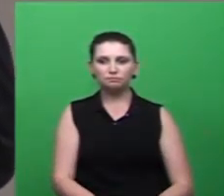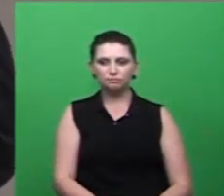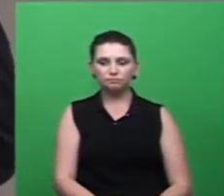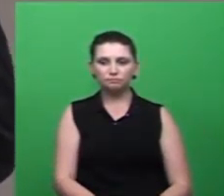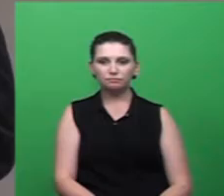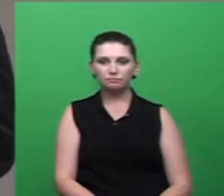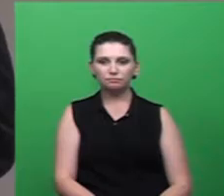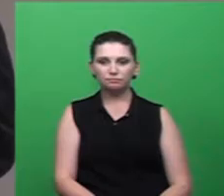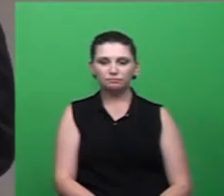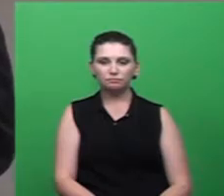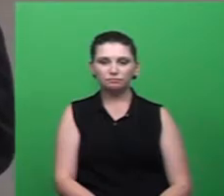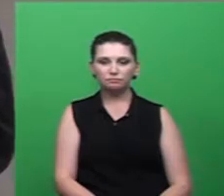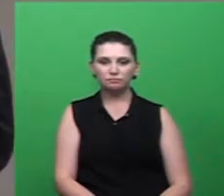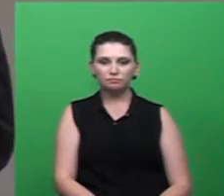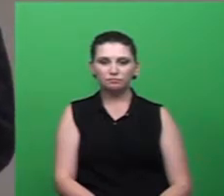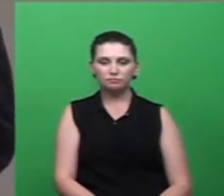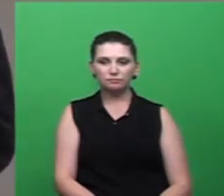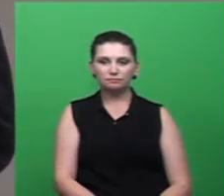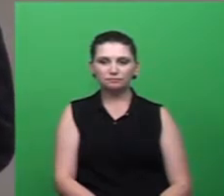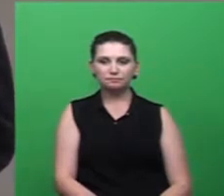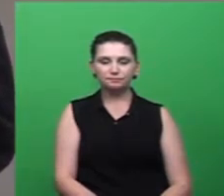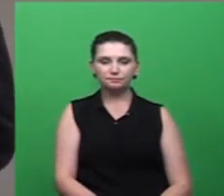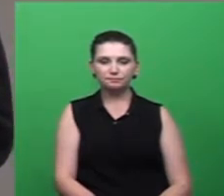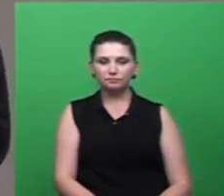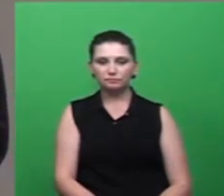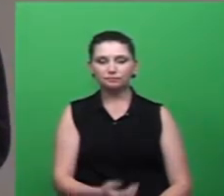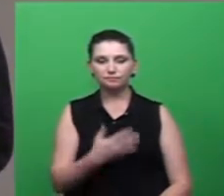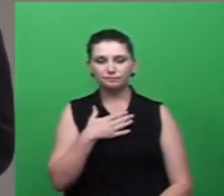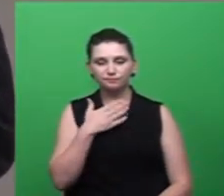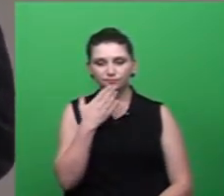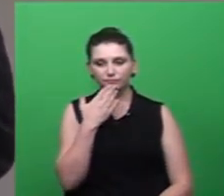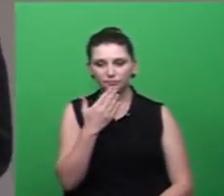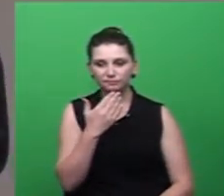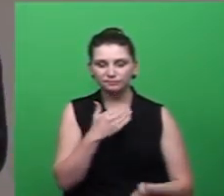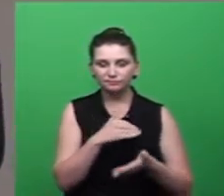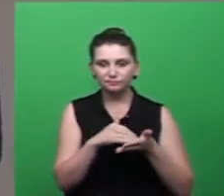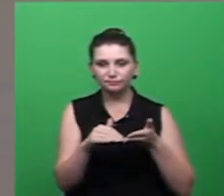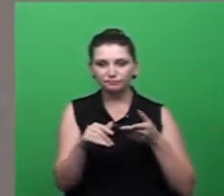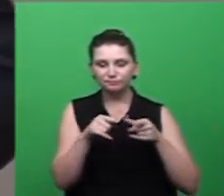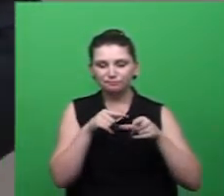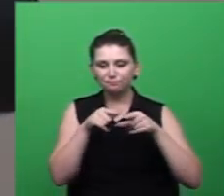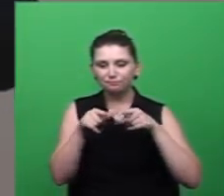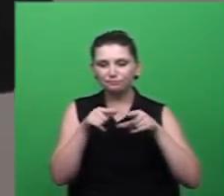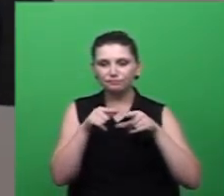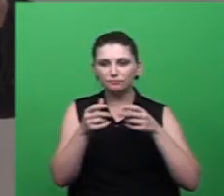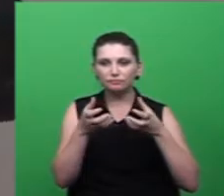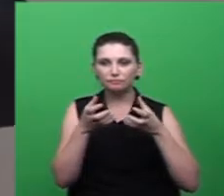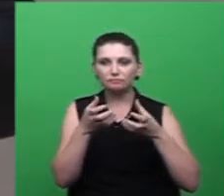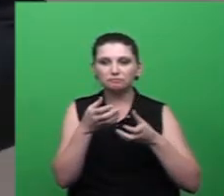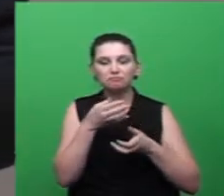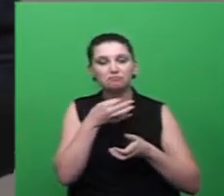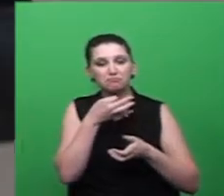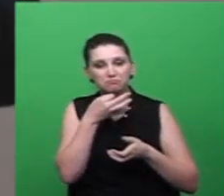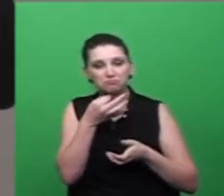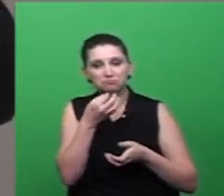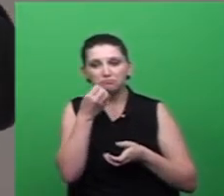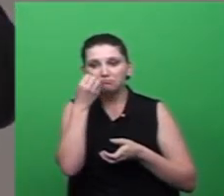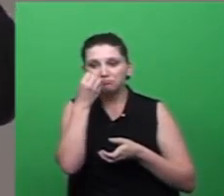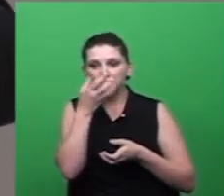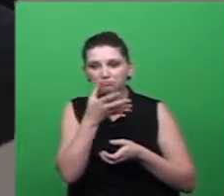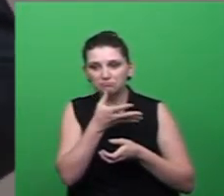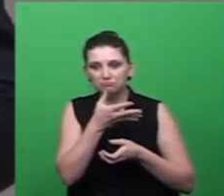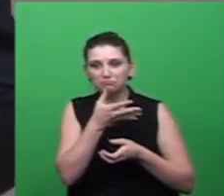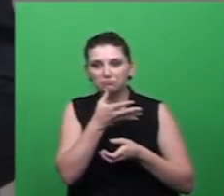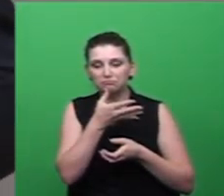raio de 300 metros então fica aqui o meu pedido ao secretário que vem trabalhando quero te elogiar às vezes eu elogio aqui eles dizem que eu sou da base não sou da